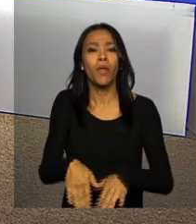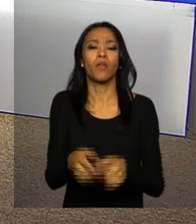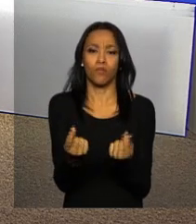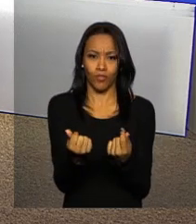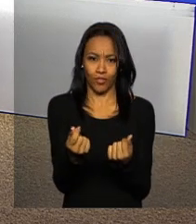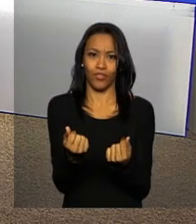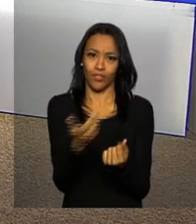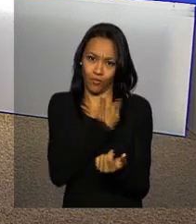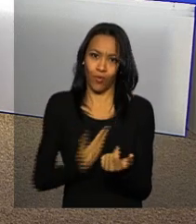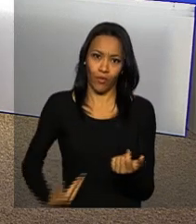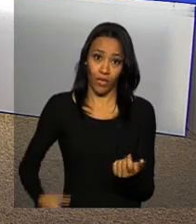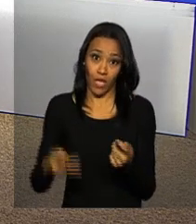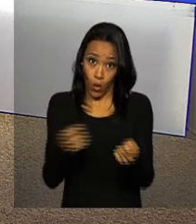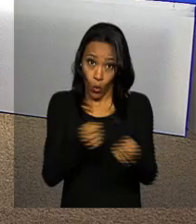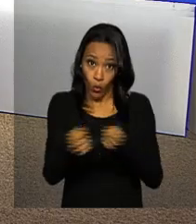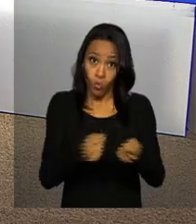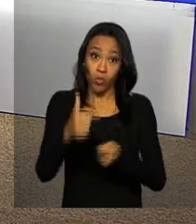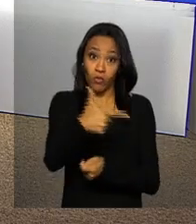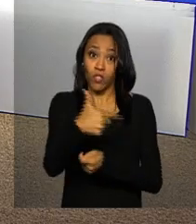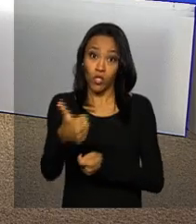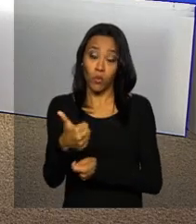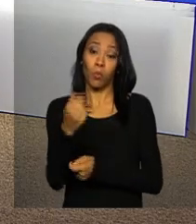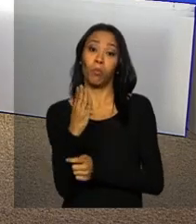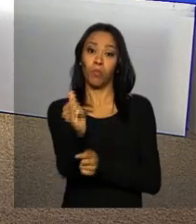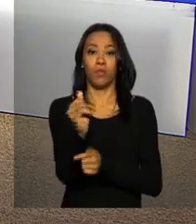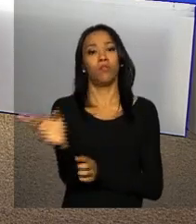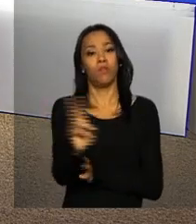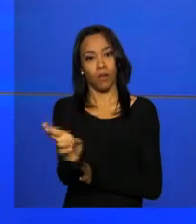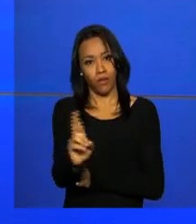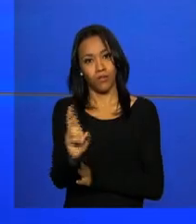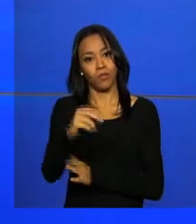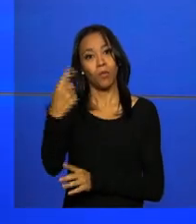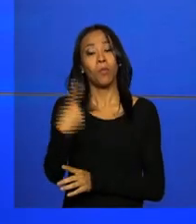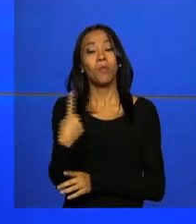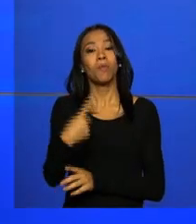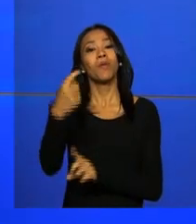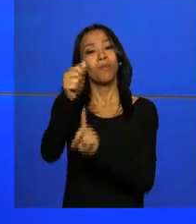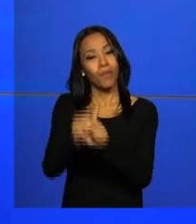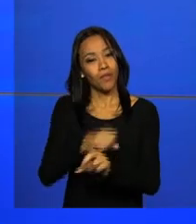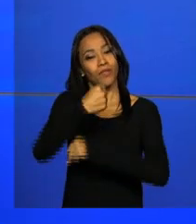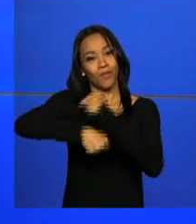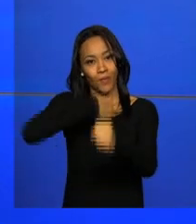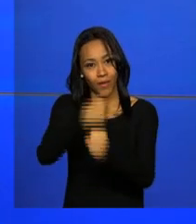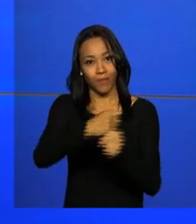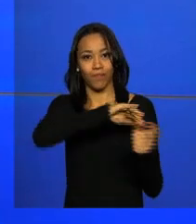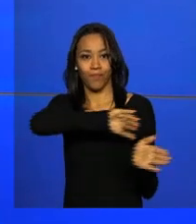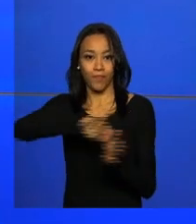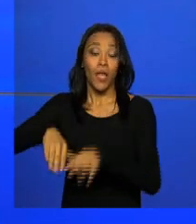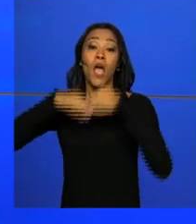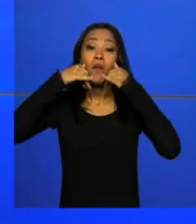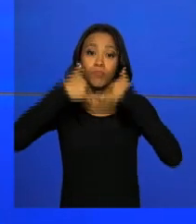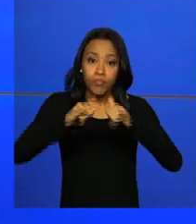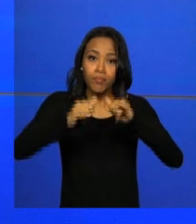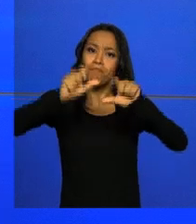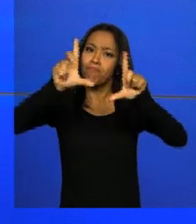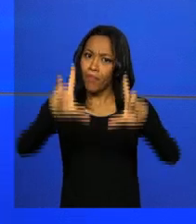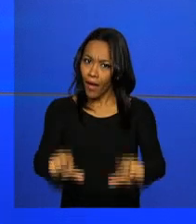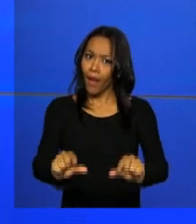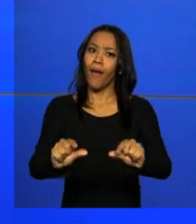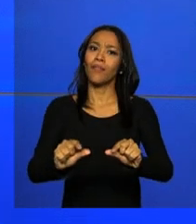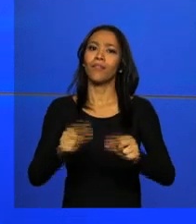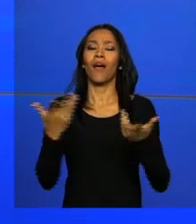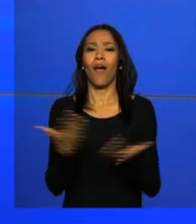quase R$ 21 bilhões no primeiro mês do ano. Energia elétrica, mas barata. Termoelétricas vão ser